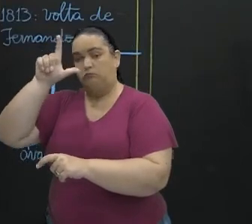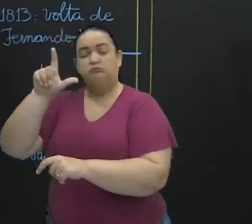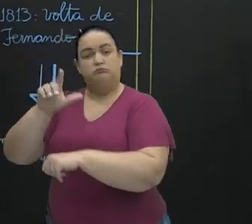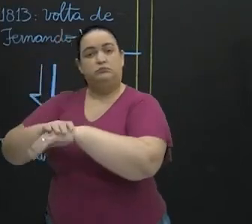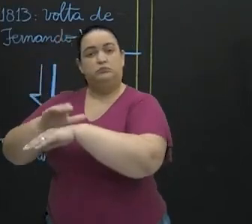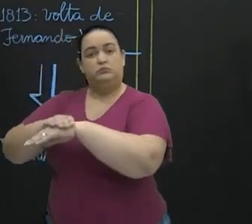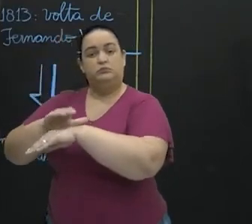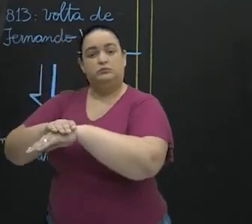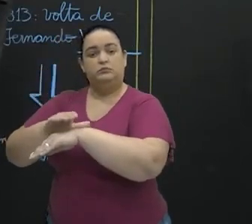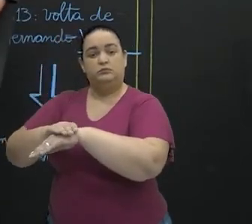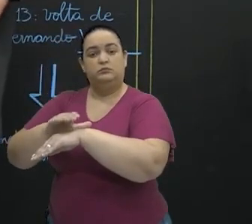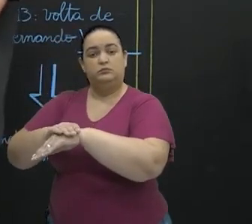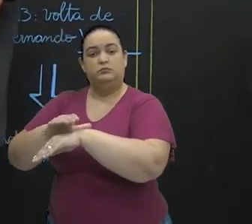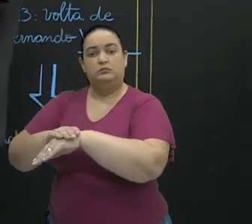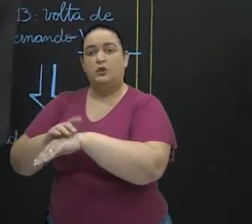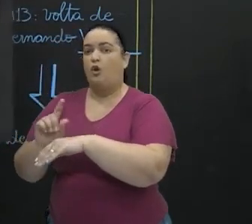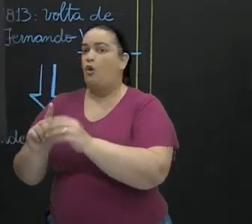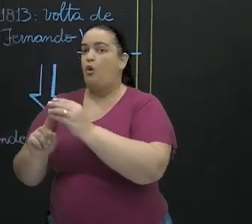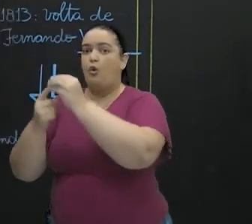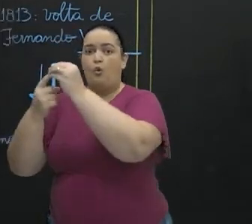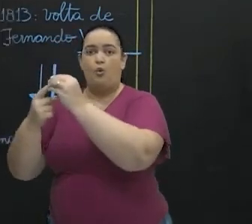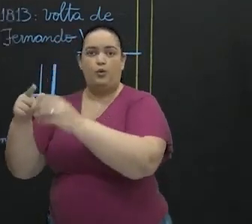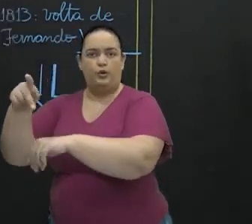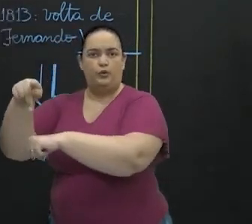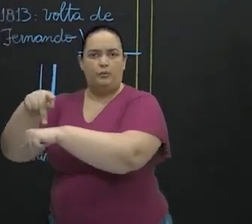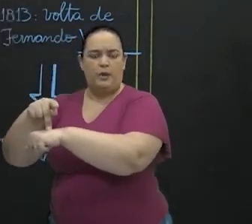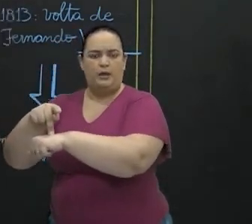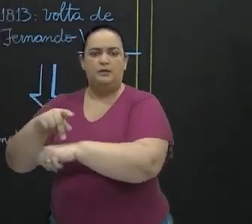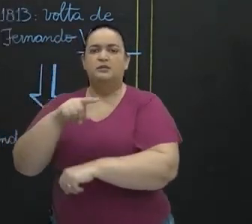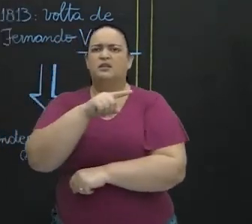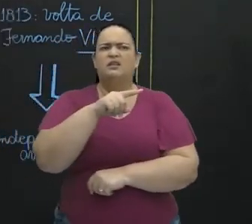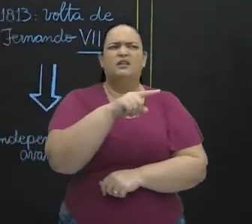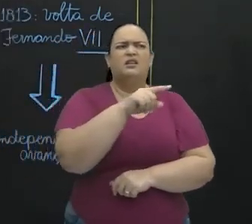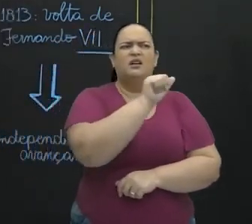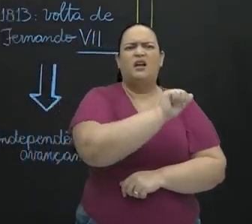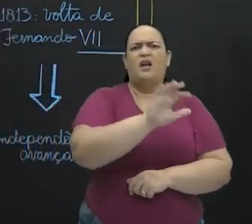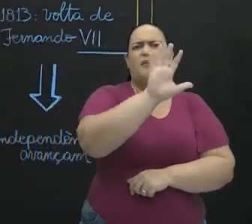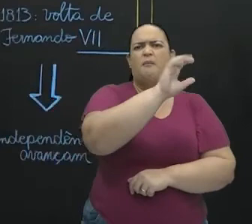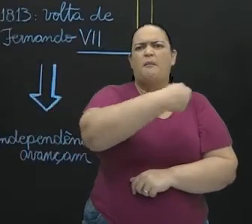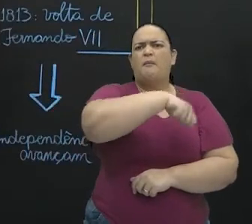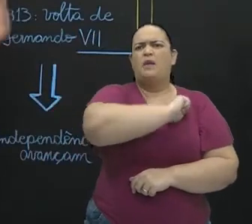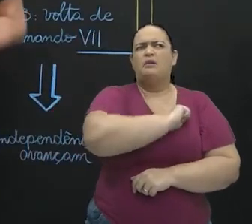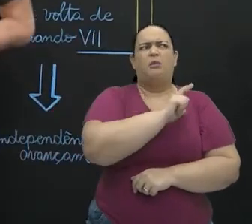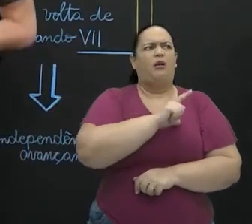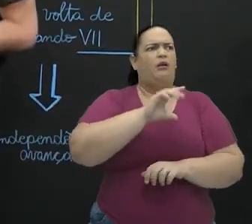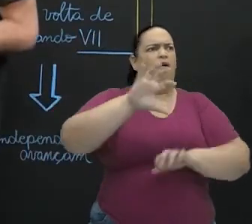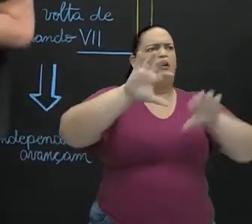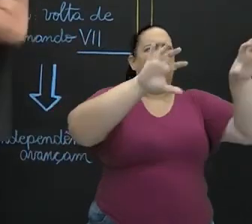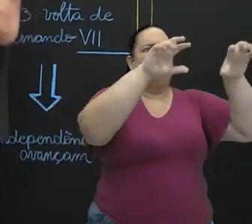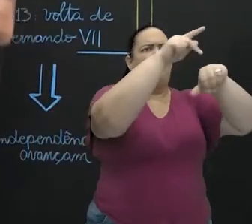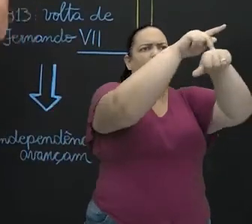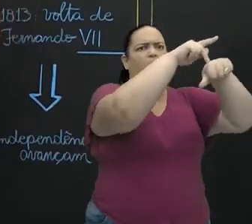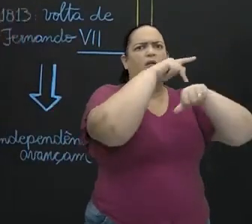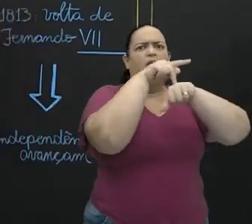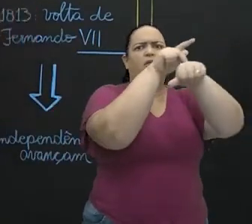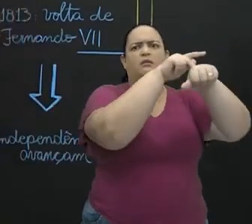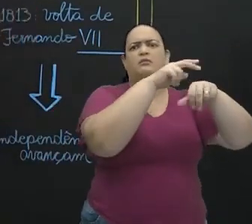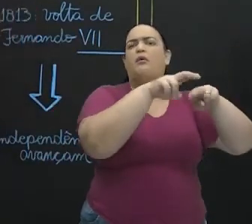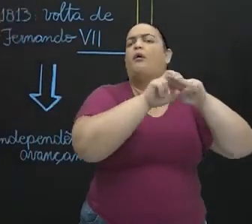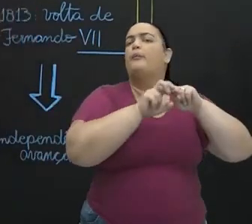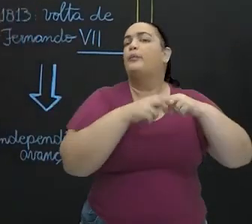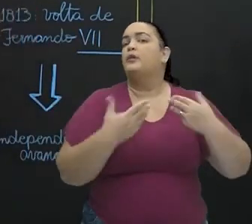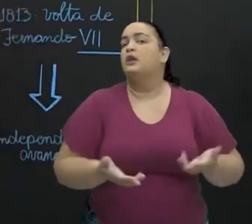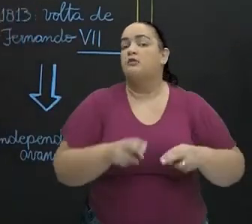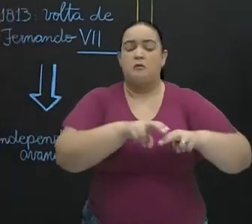antiga América Portuguesa virou um país só e a América Espanhola virou vários deles. A principal explicação